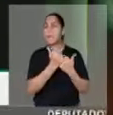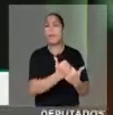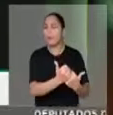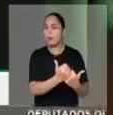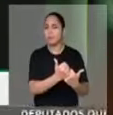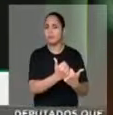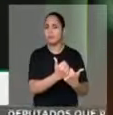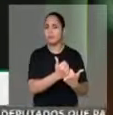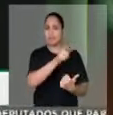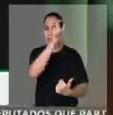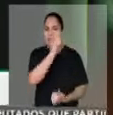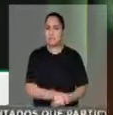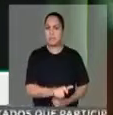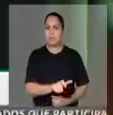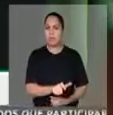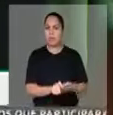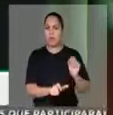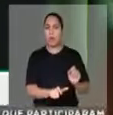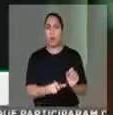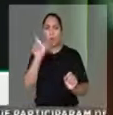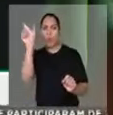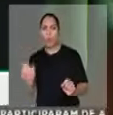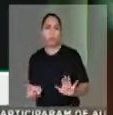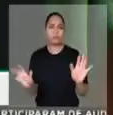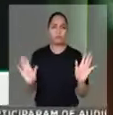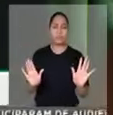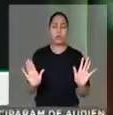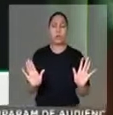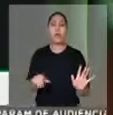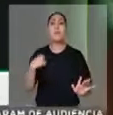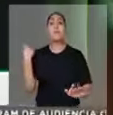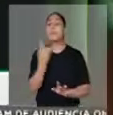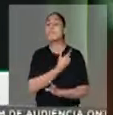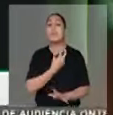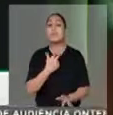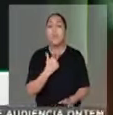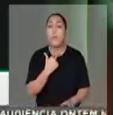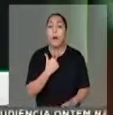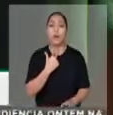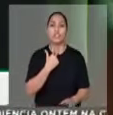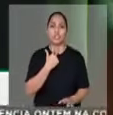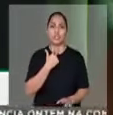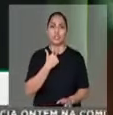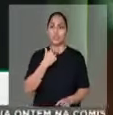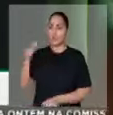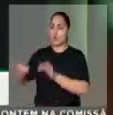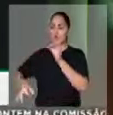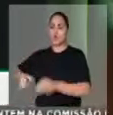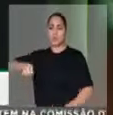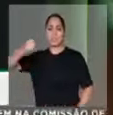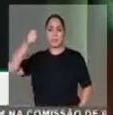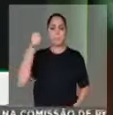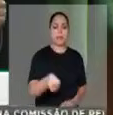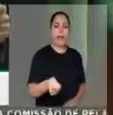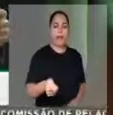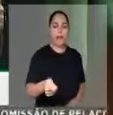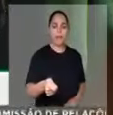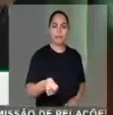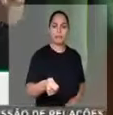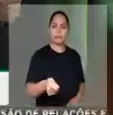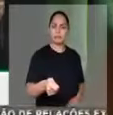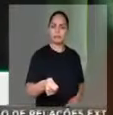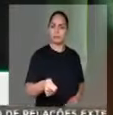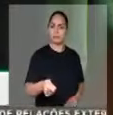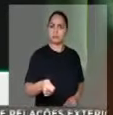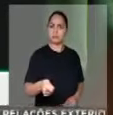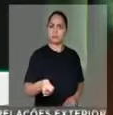a uma pessoa ou outra. Mas nós não podemos ter a medida de um juiz ou de uma juíza depender